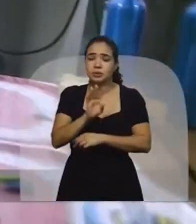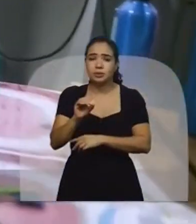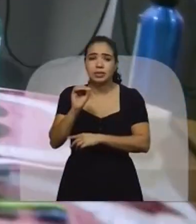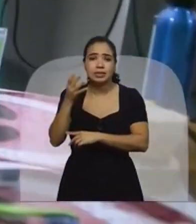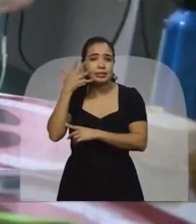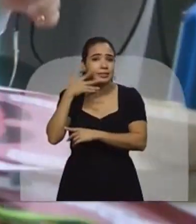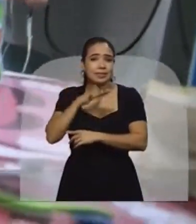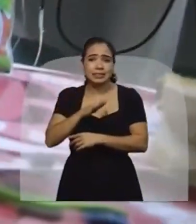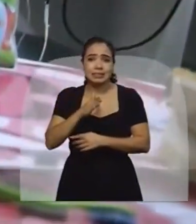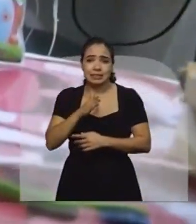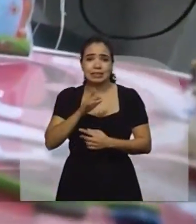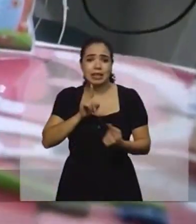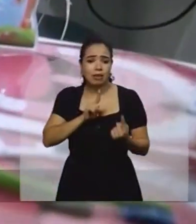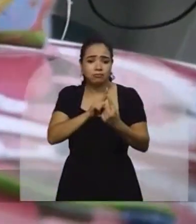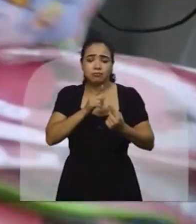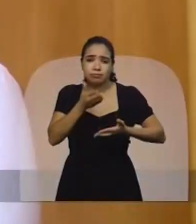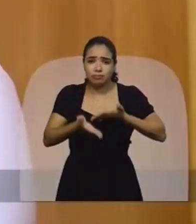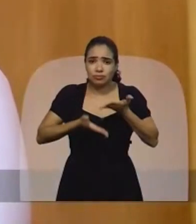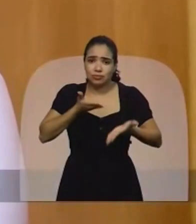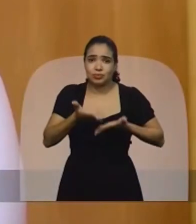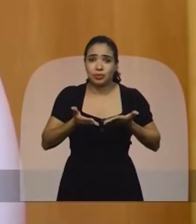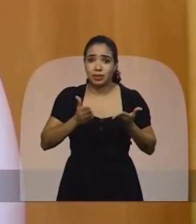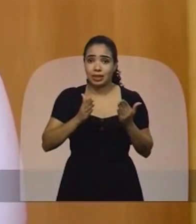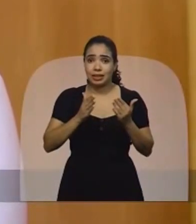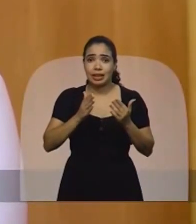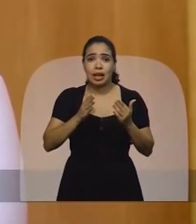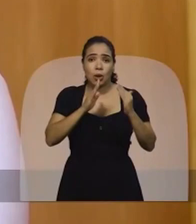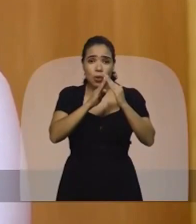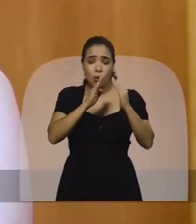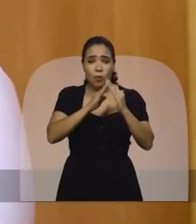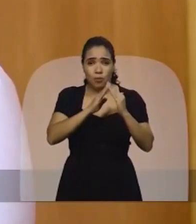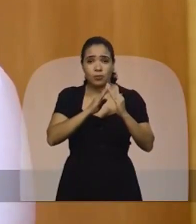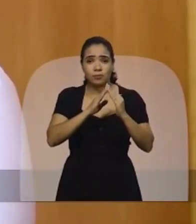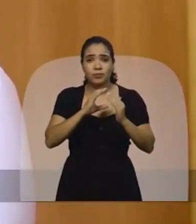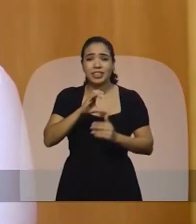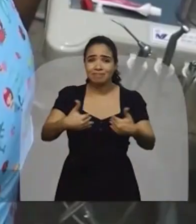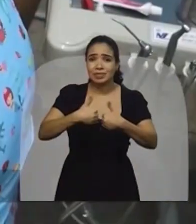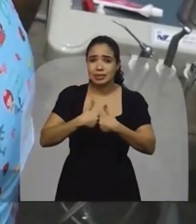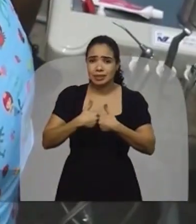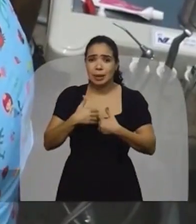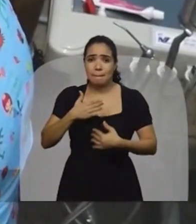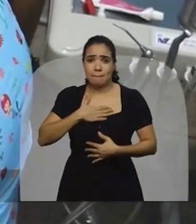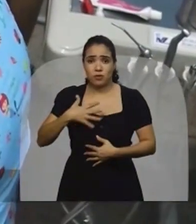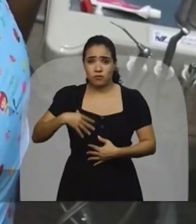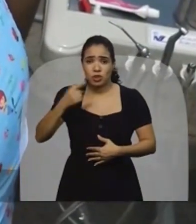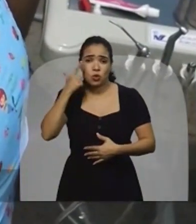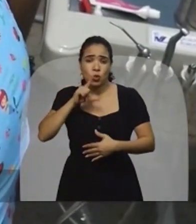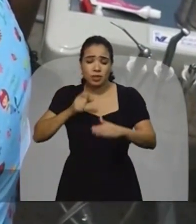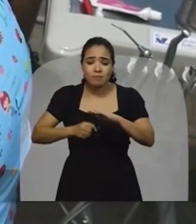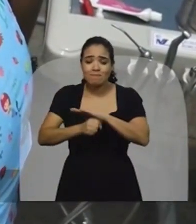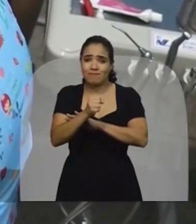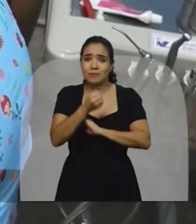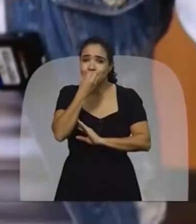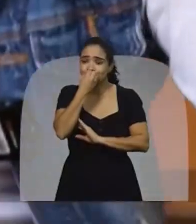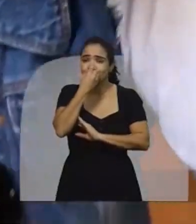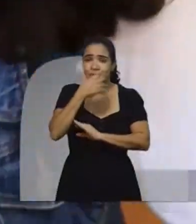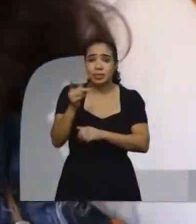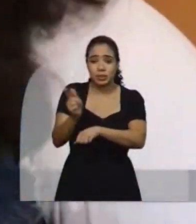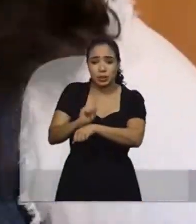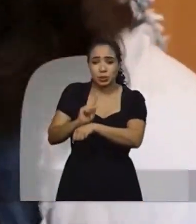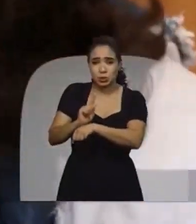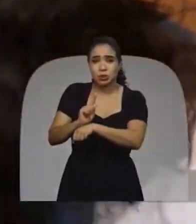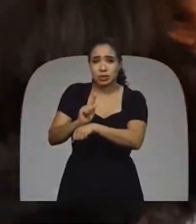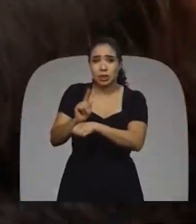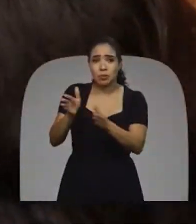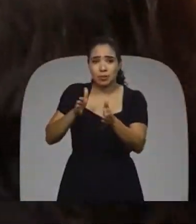crianças sendo atendidas ali na clínica escola. E meu filho foi uma dessas crianças e beneficiada na gestão